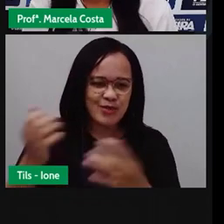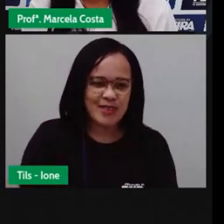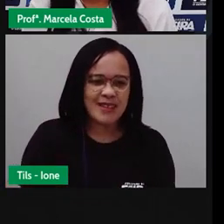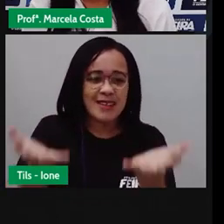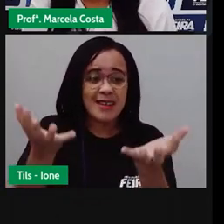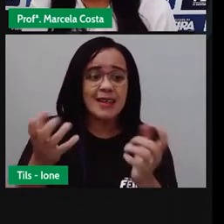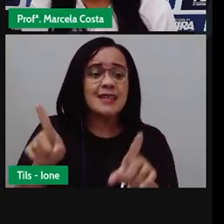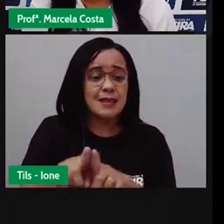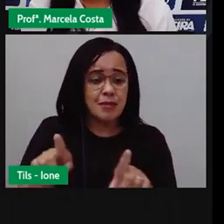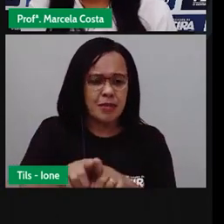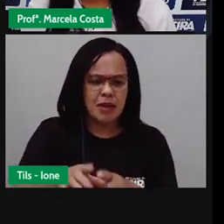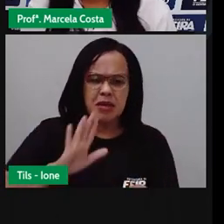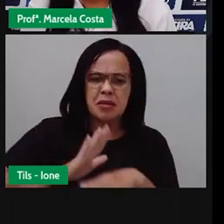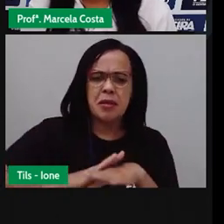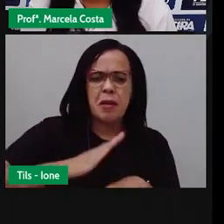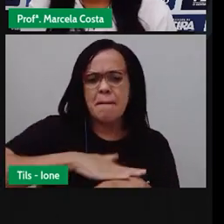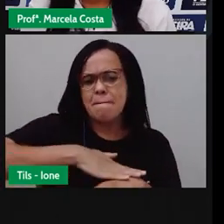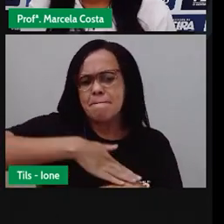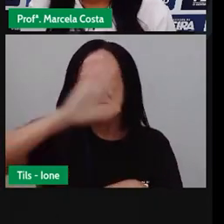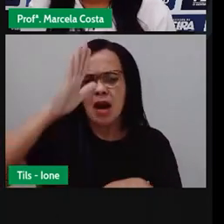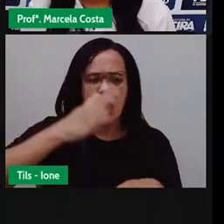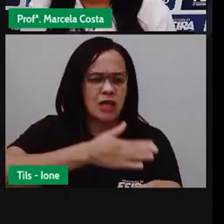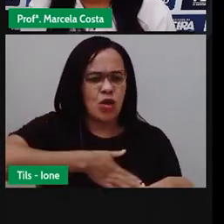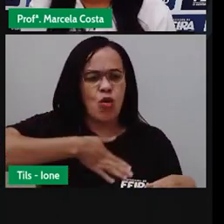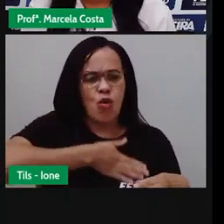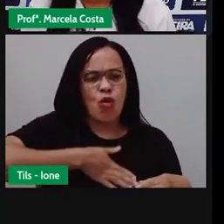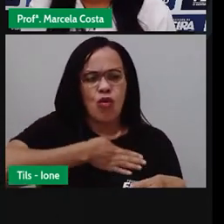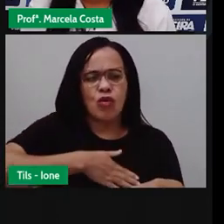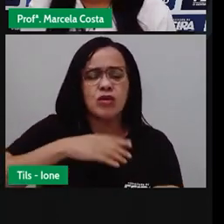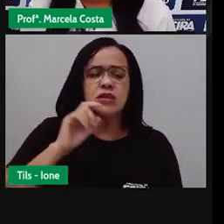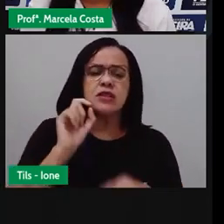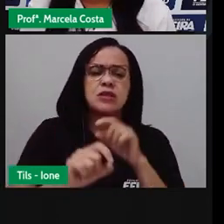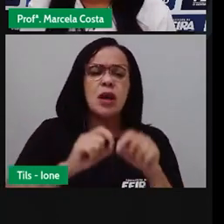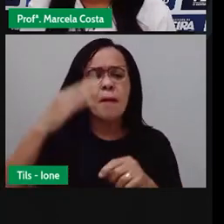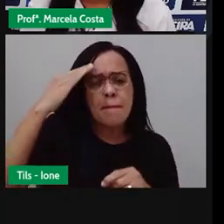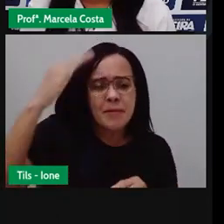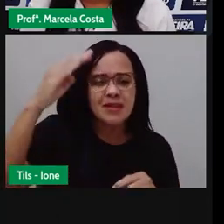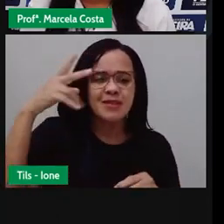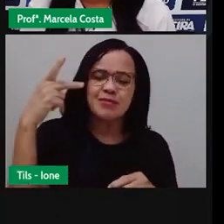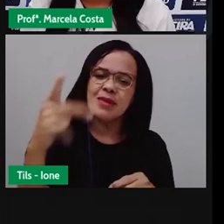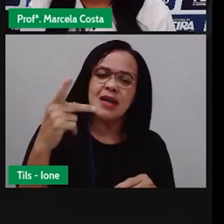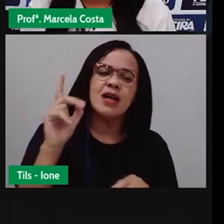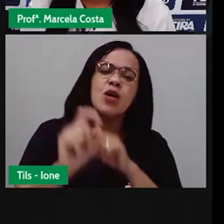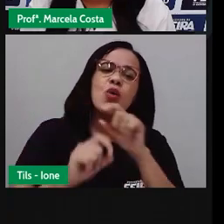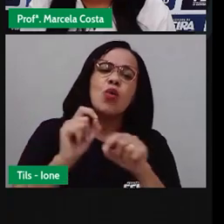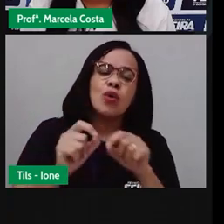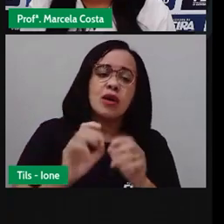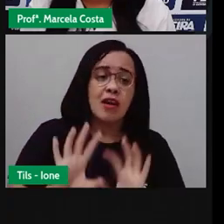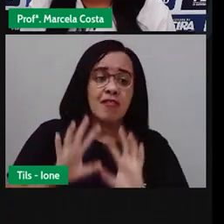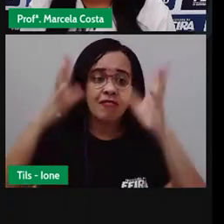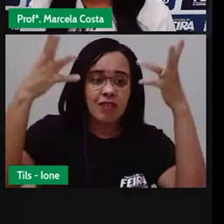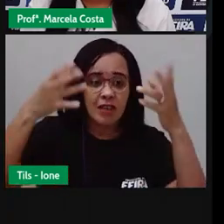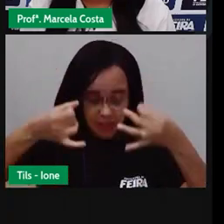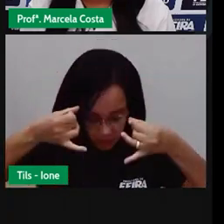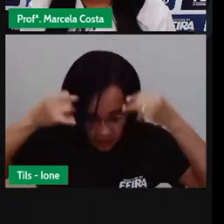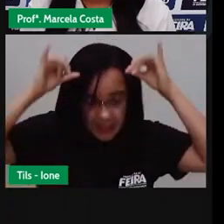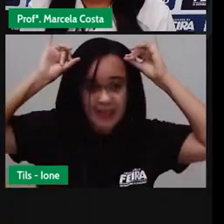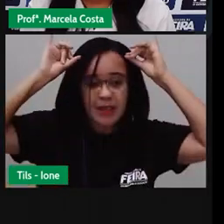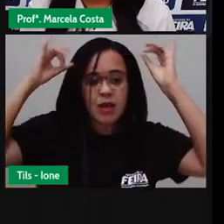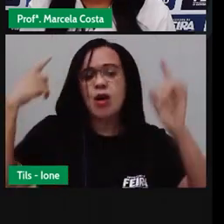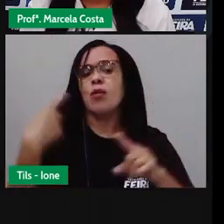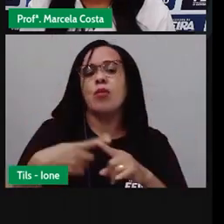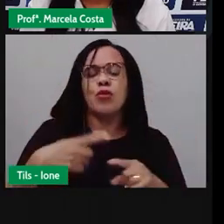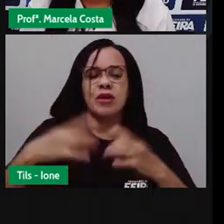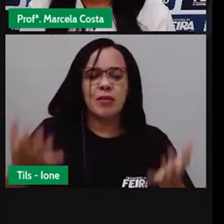acho mais bonita é a festa do Vaquê, porque exalta a origem da nossa cidade e